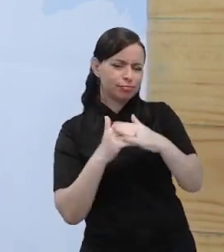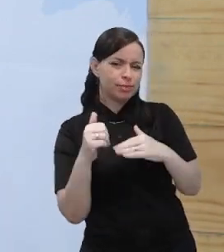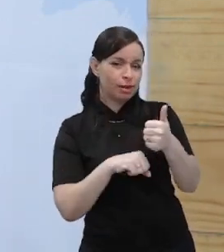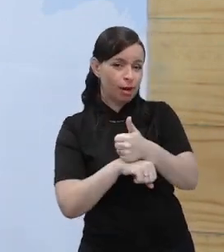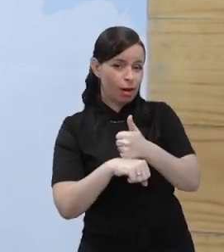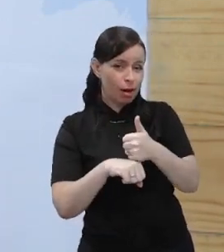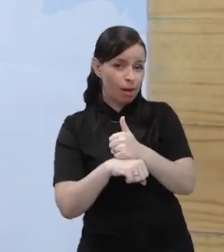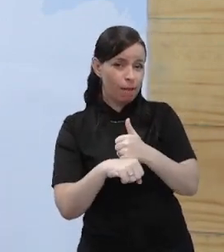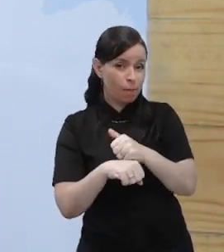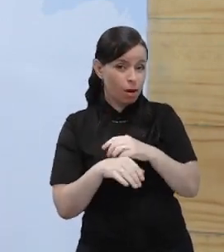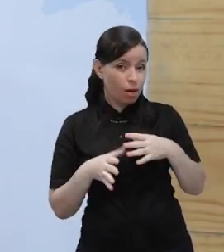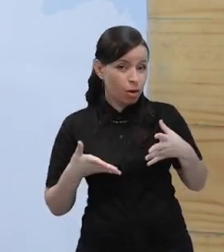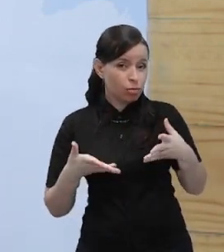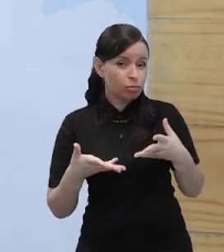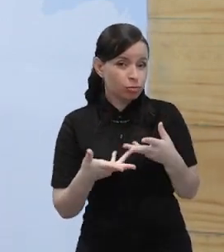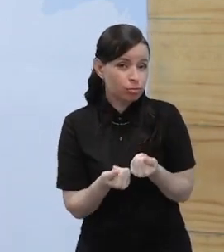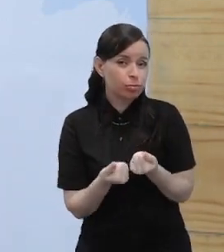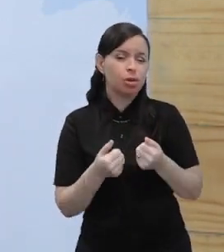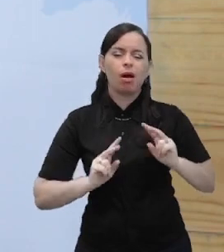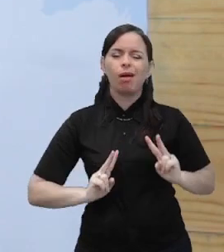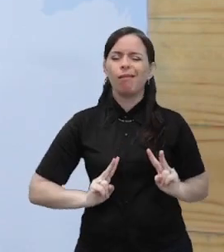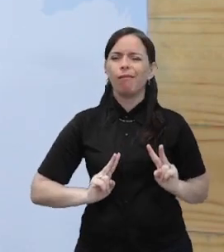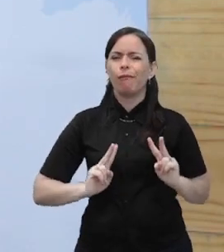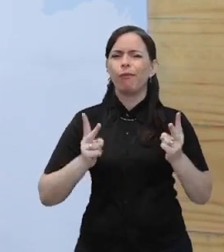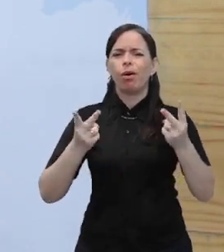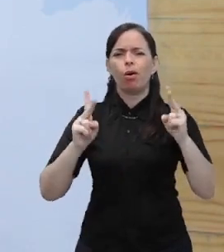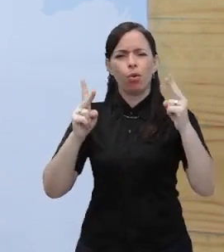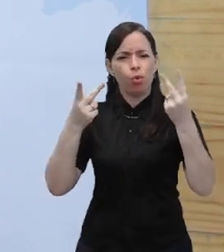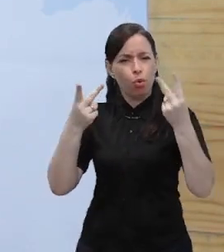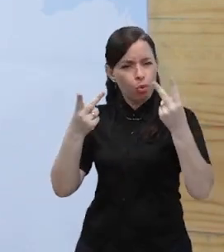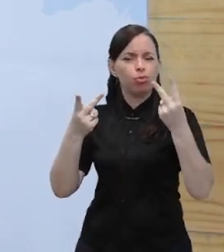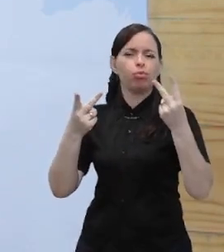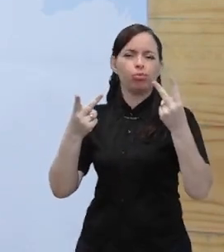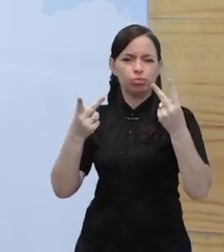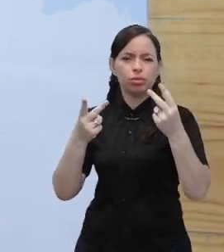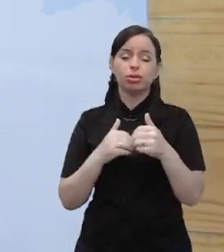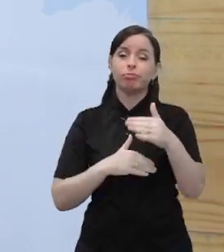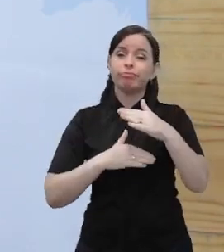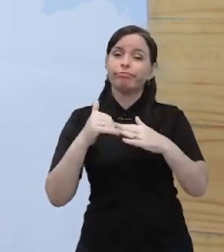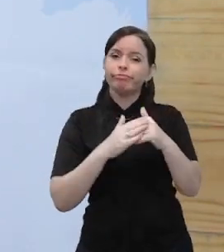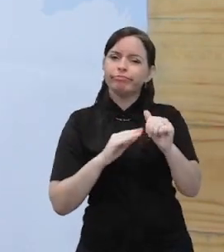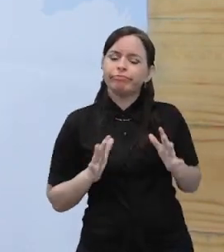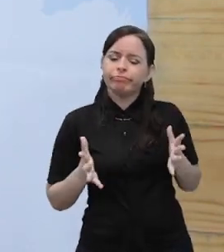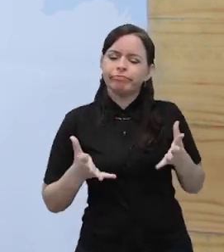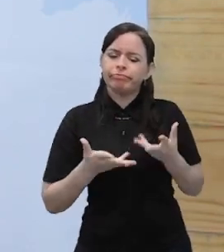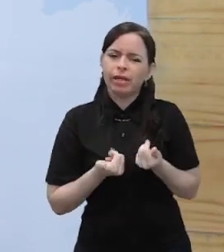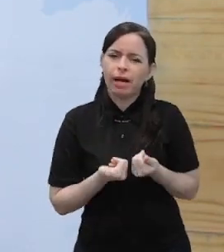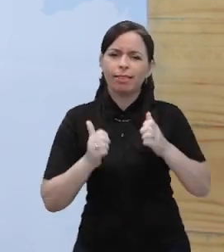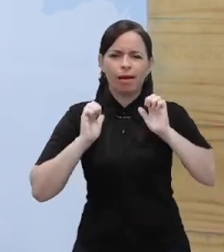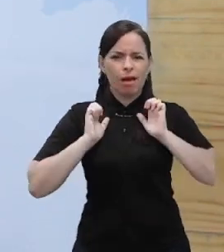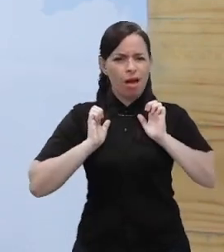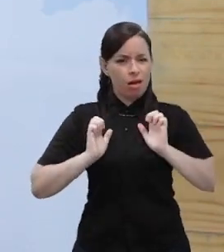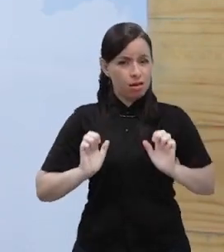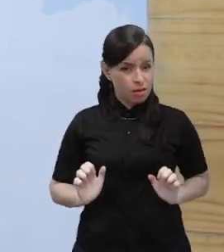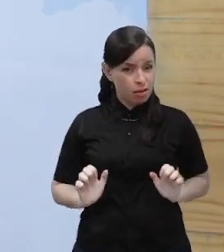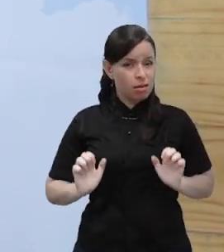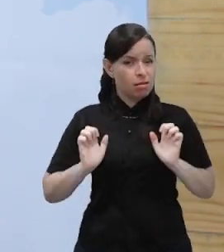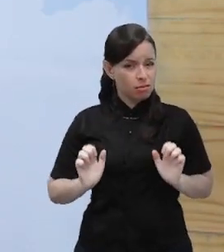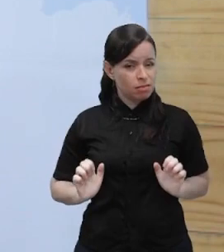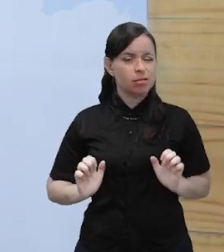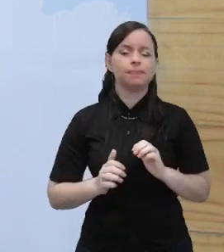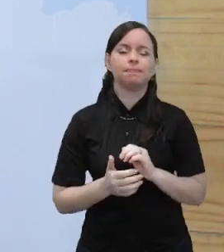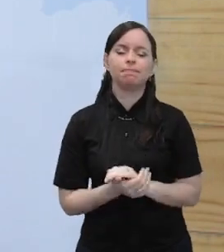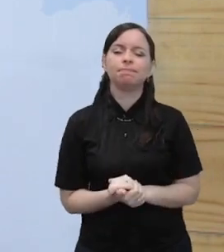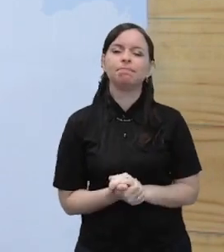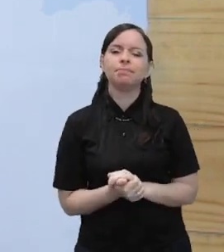inclusive na questão de valores, de interpretação, como é que a gente pode ter uma prática justa e honesta entre os intérpretes de todo o Brasil.